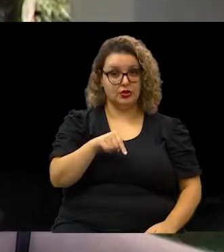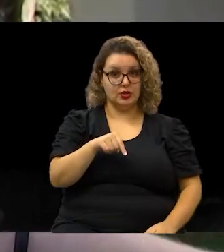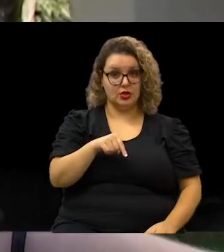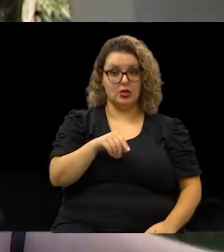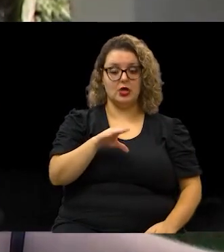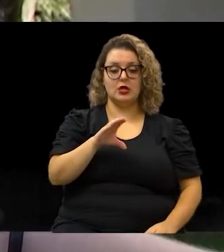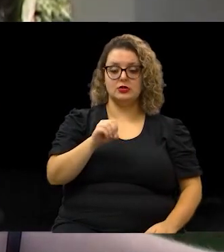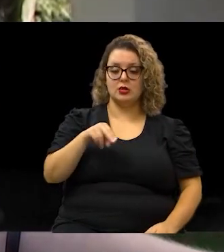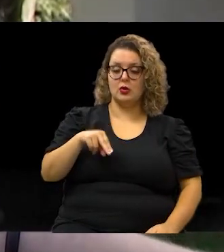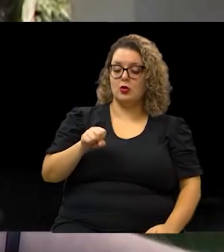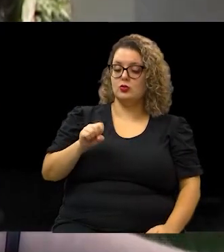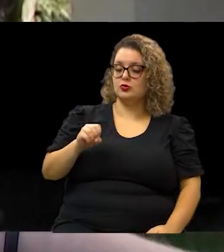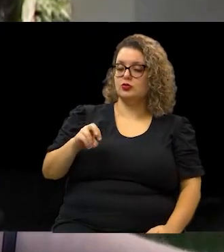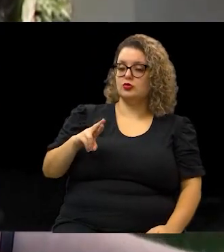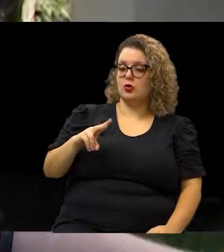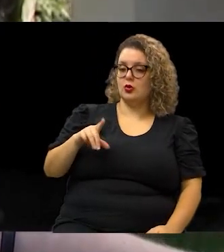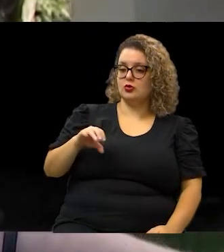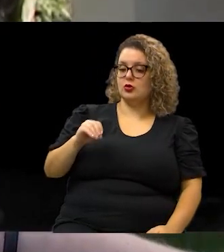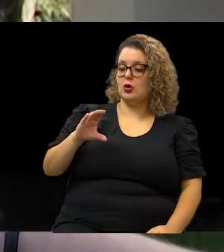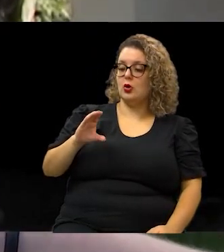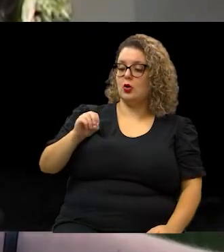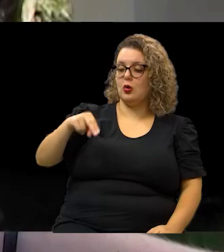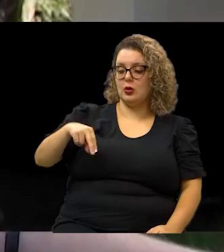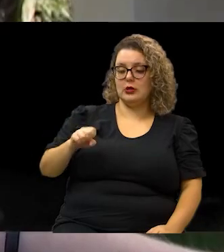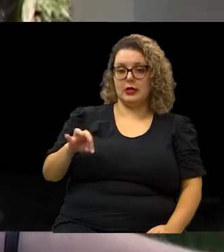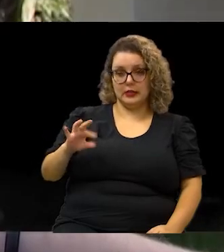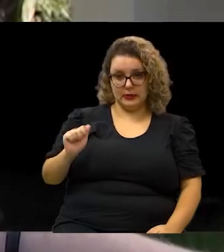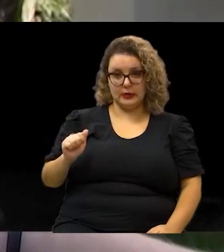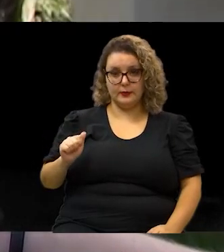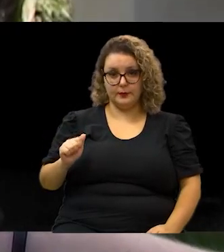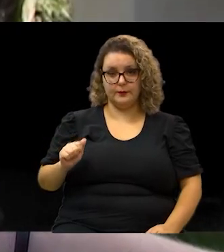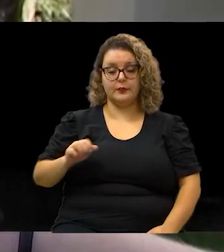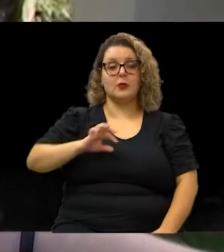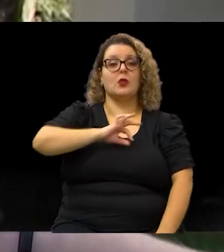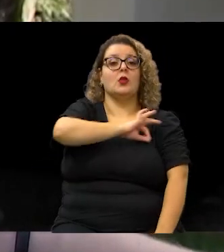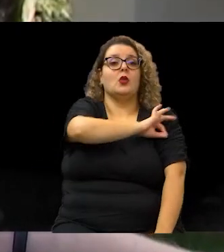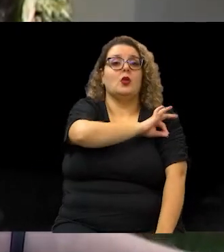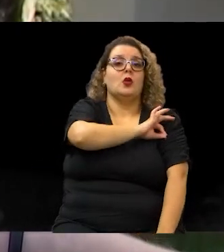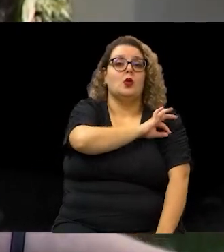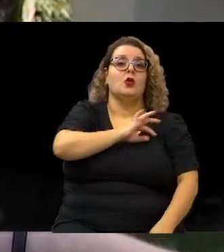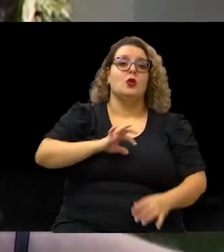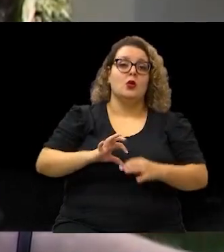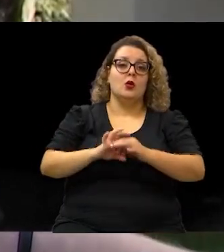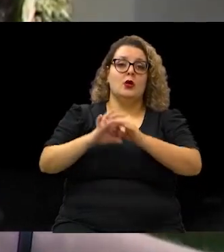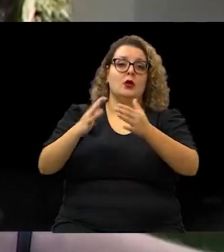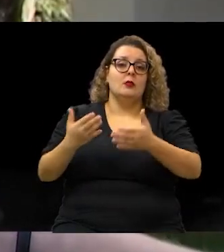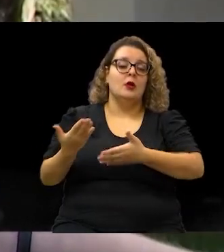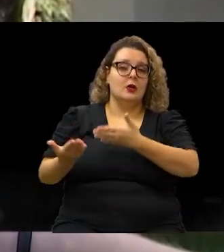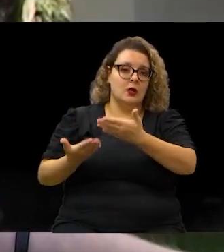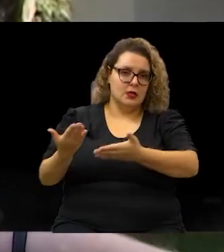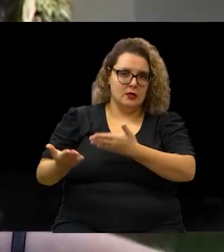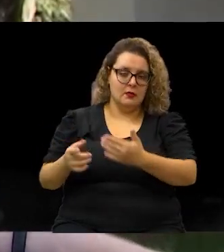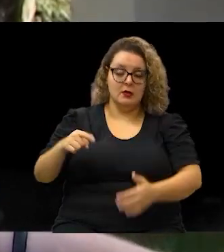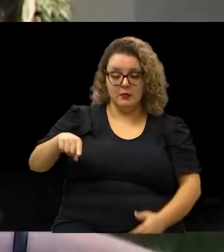consórcio chamado Conecta, que a Prefeitura concedeu esse serviço.